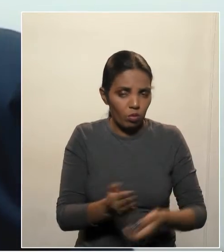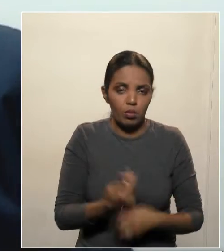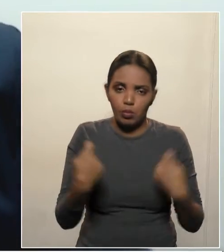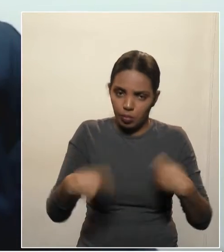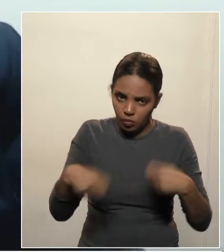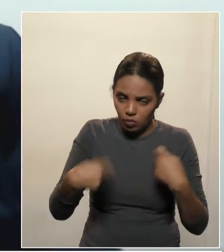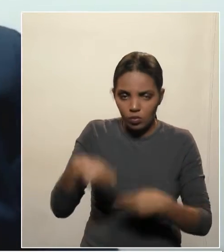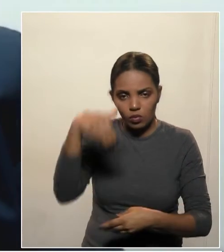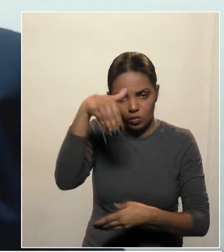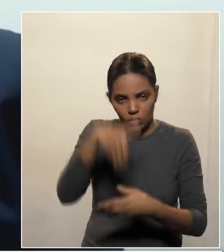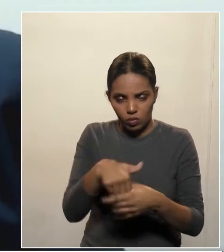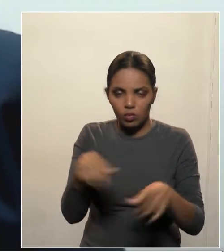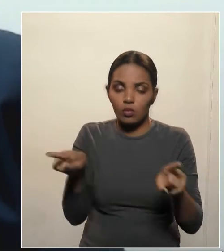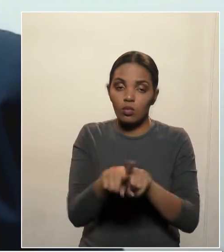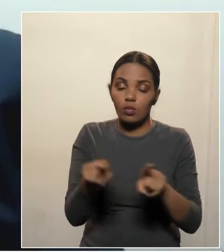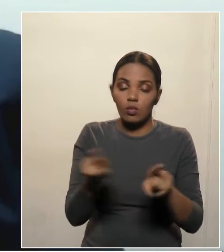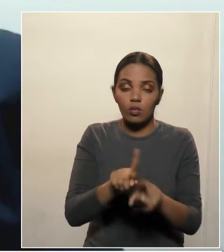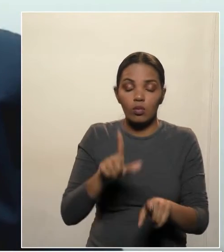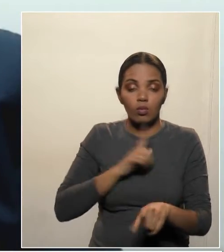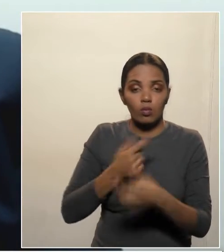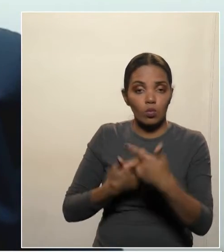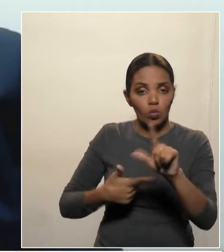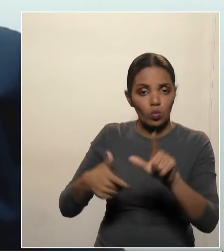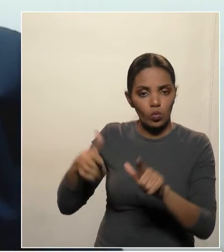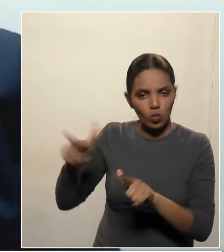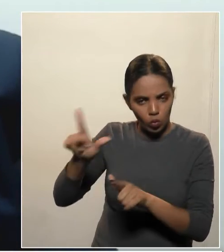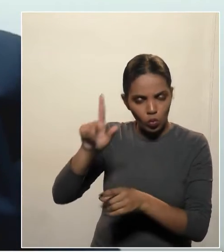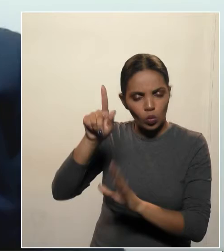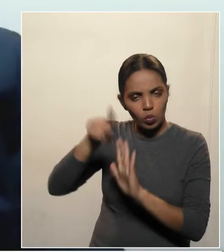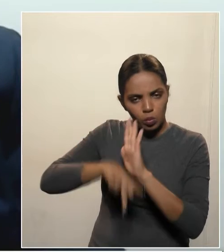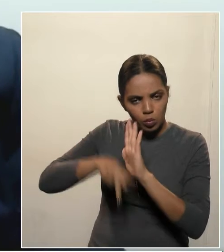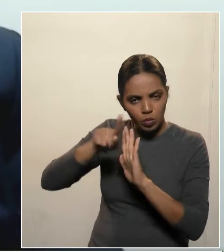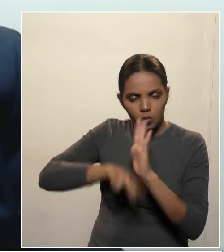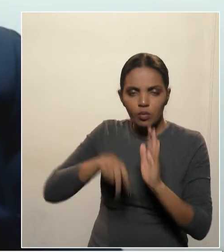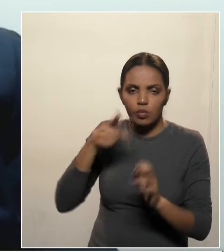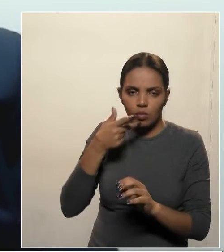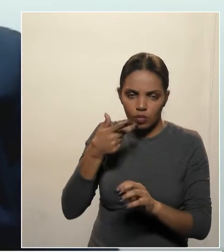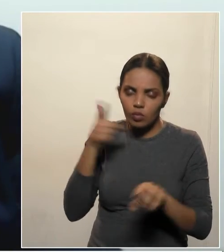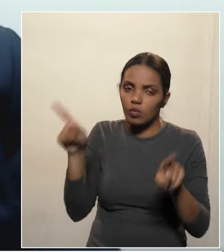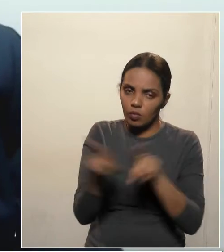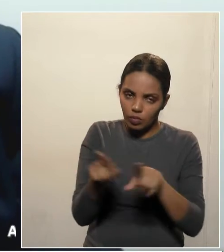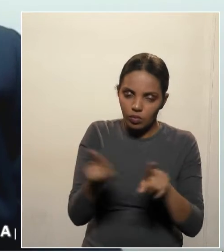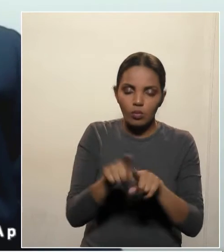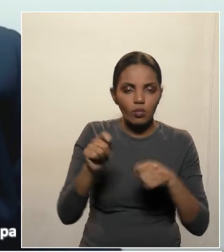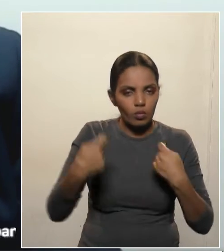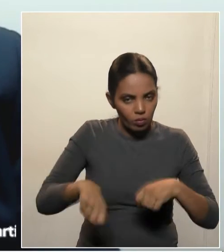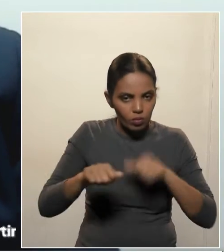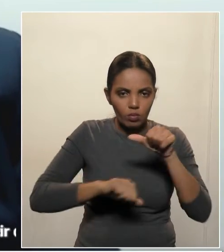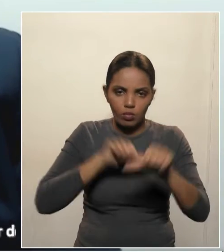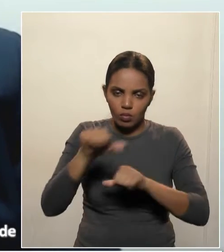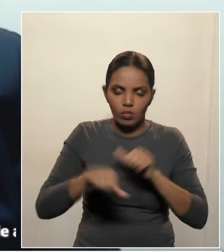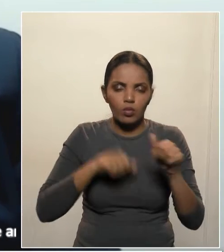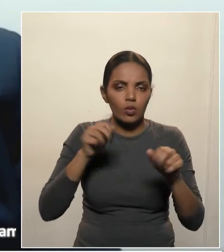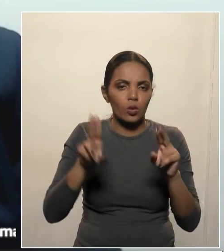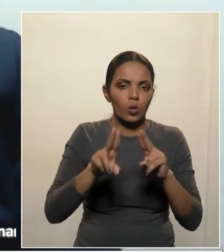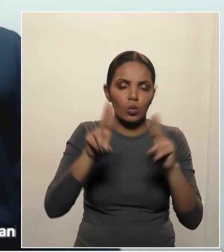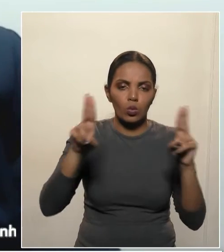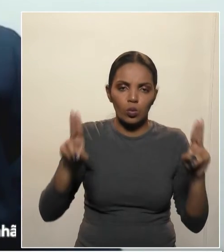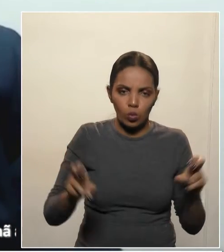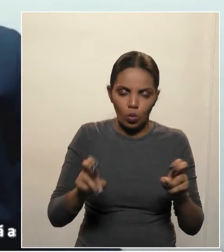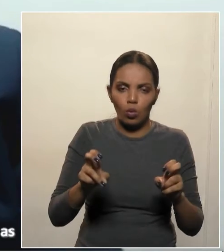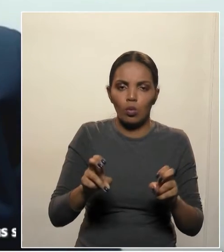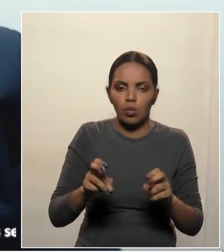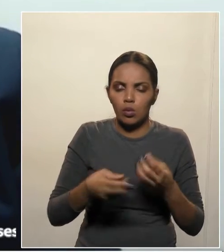projeto, nós temos alguns outros projetos que o governo também precisa andar no que tange as suas